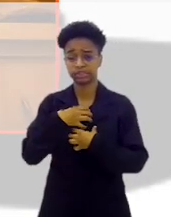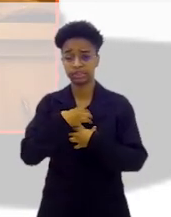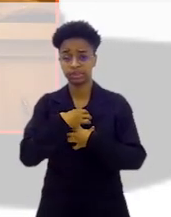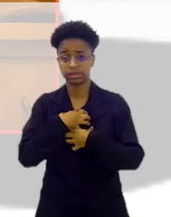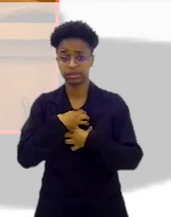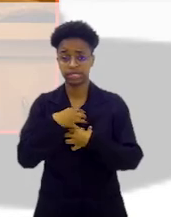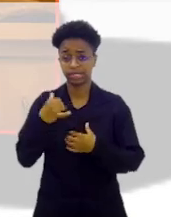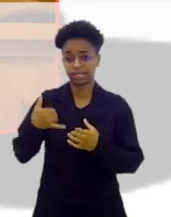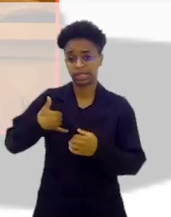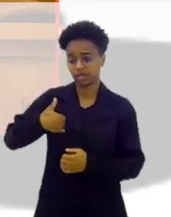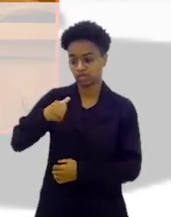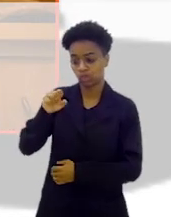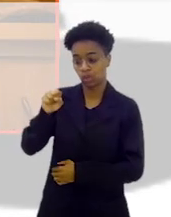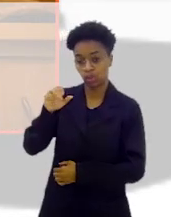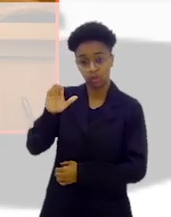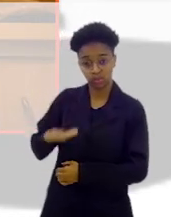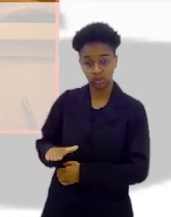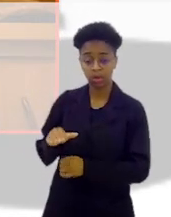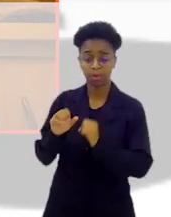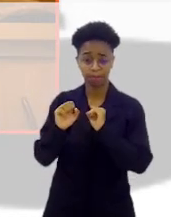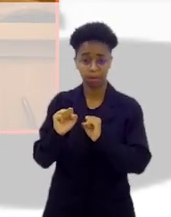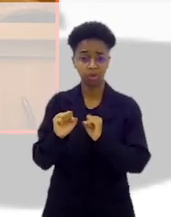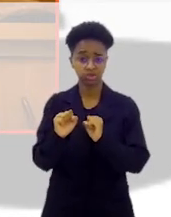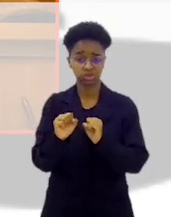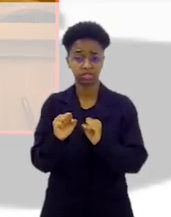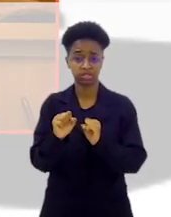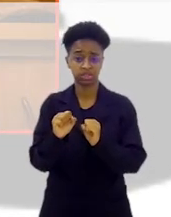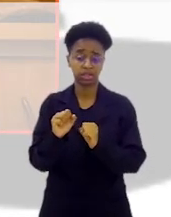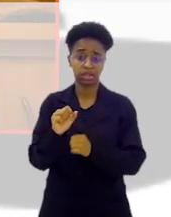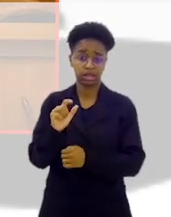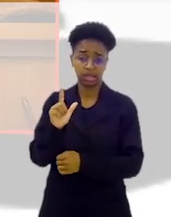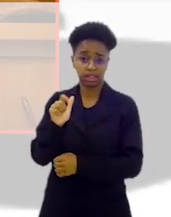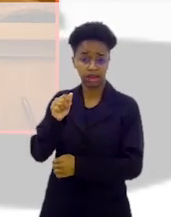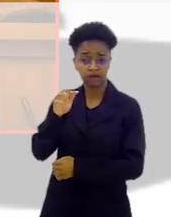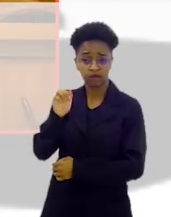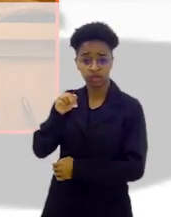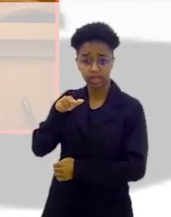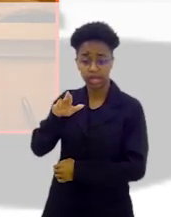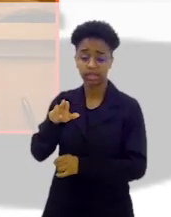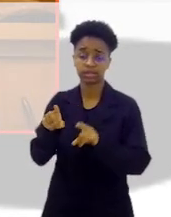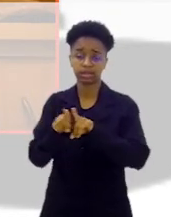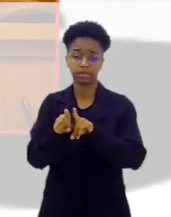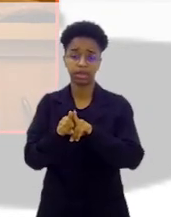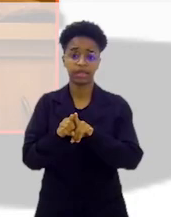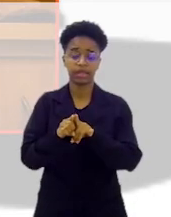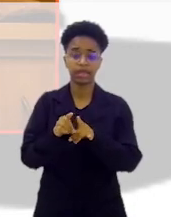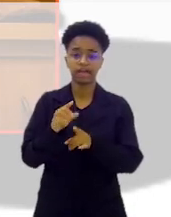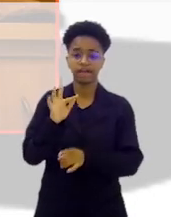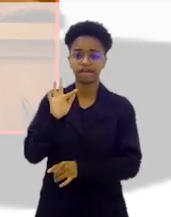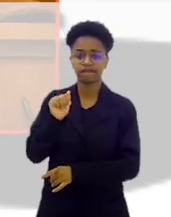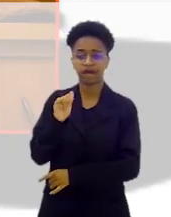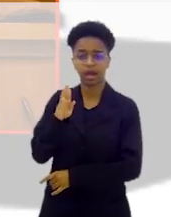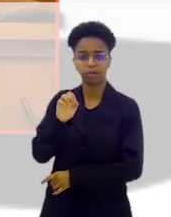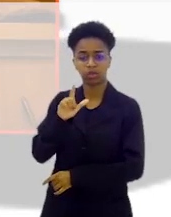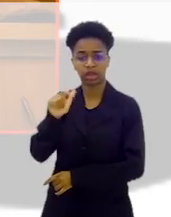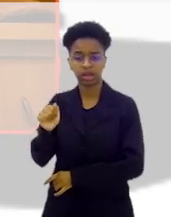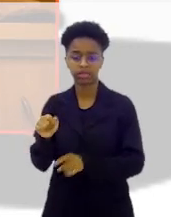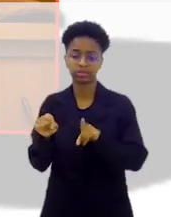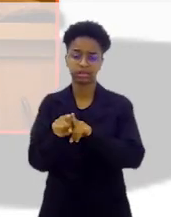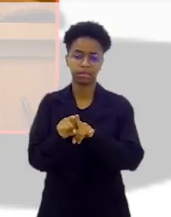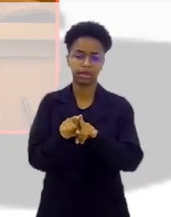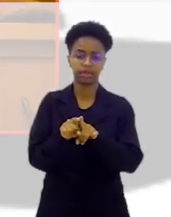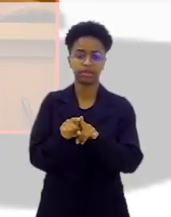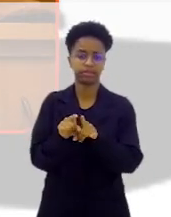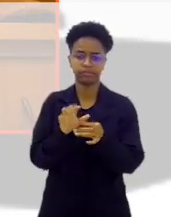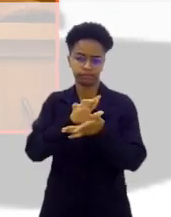criança de menos de oito anos de idade, começar com La Fontaine mesmo. E as fábulas, trazer os irmãos Grimm